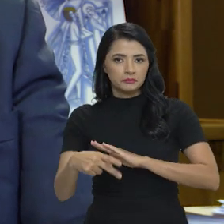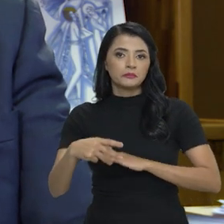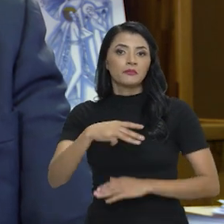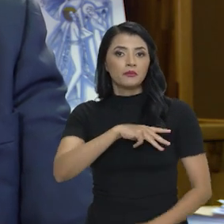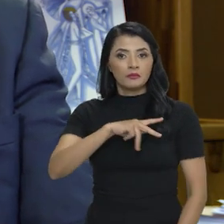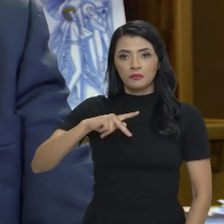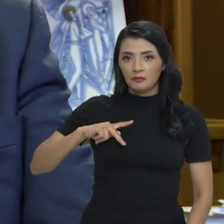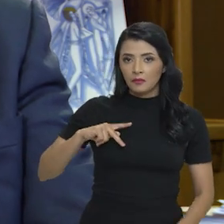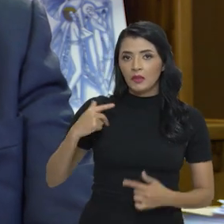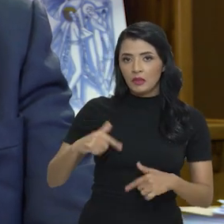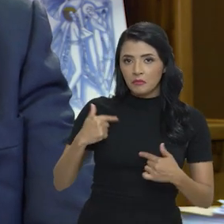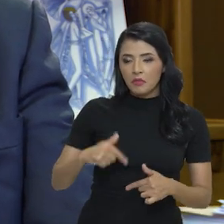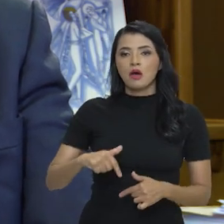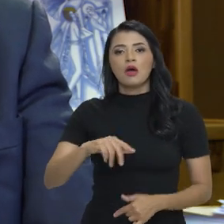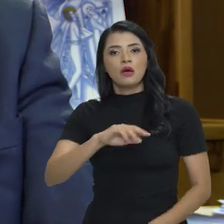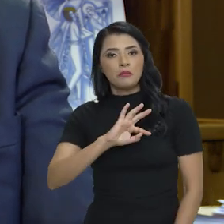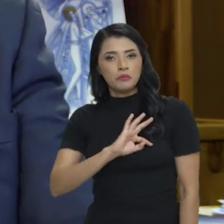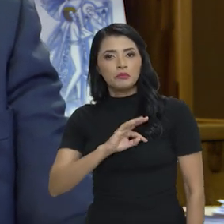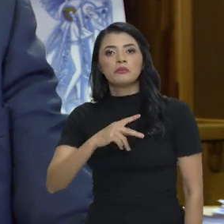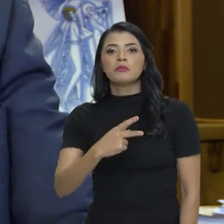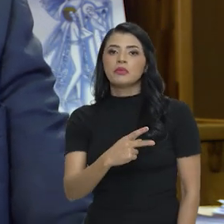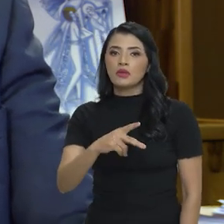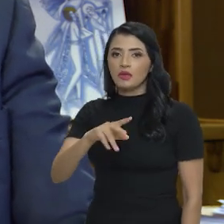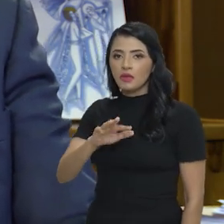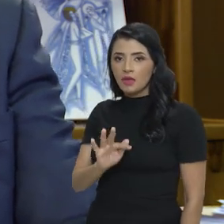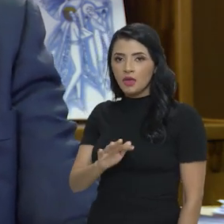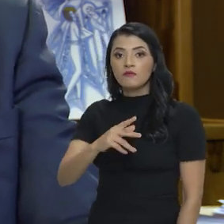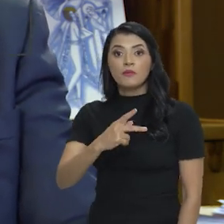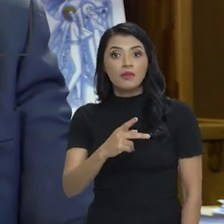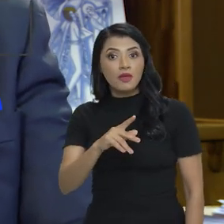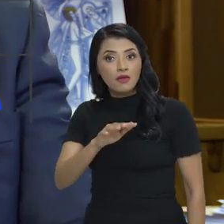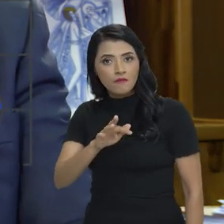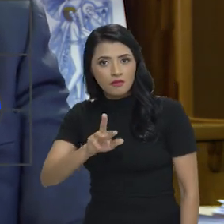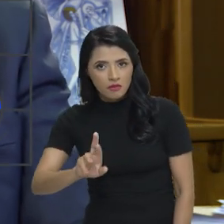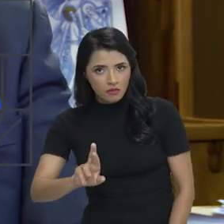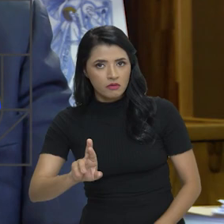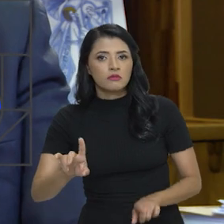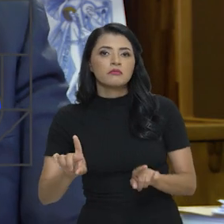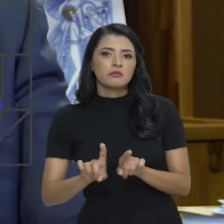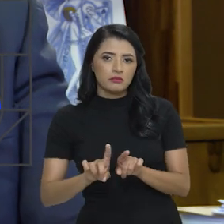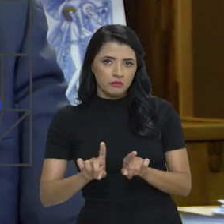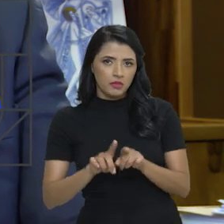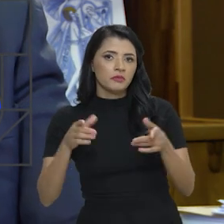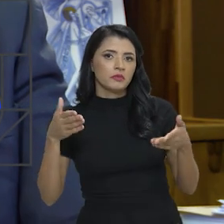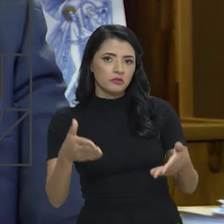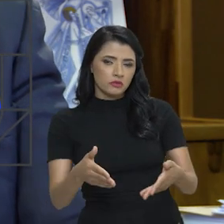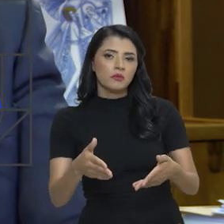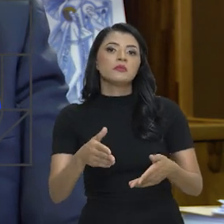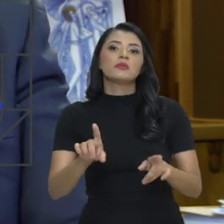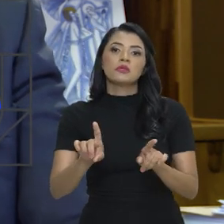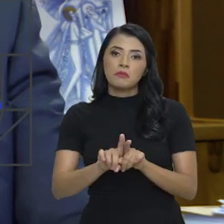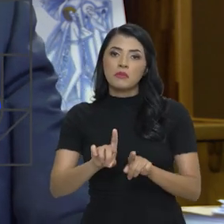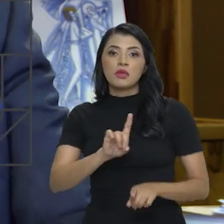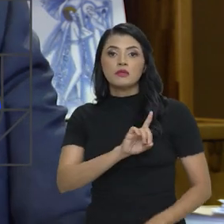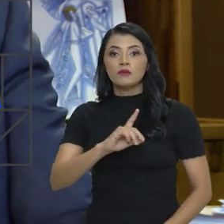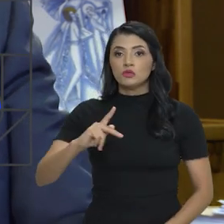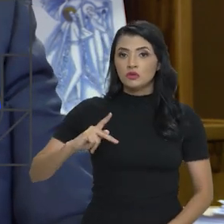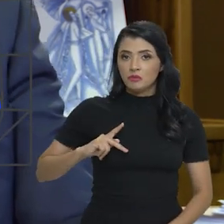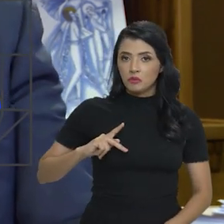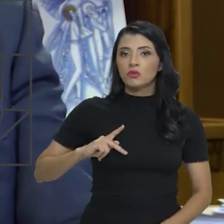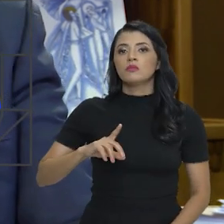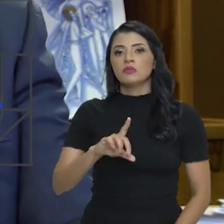do Ministério Público do Trabalho, com a Polícia Federal, com a Polícia Rodoviária Federal, com a Defensoria